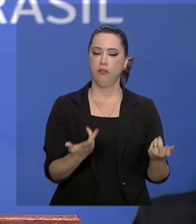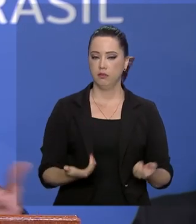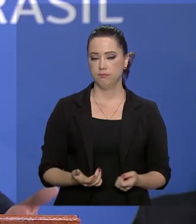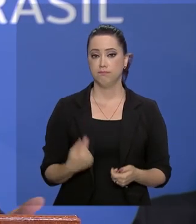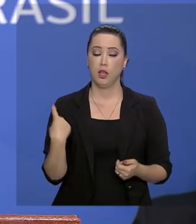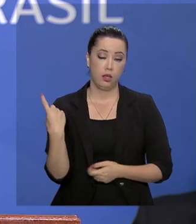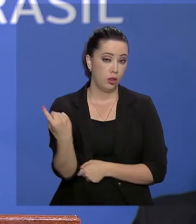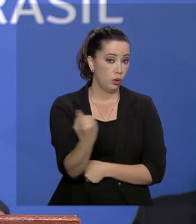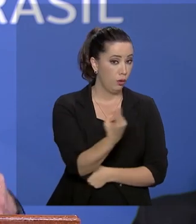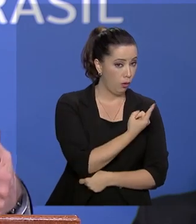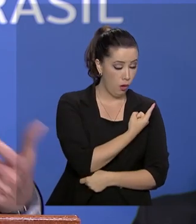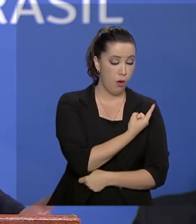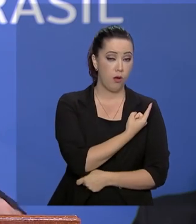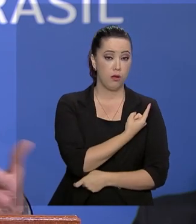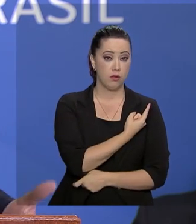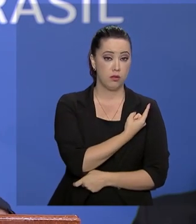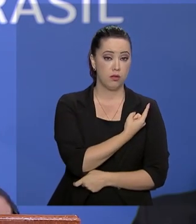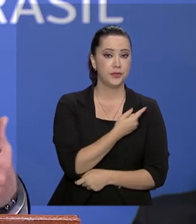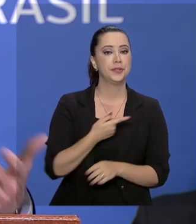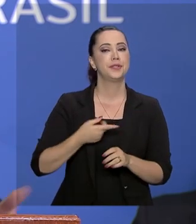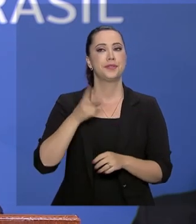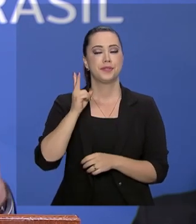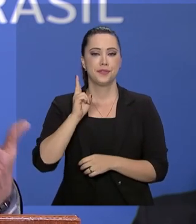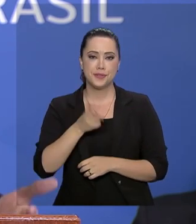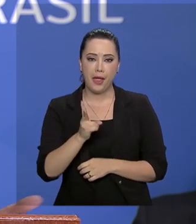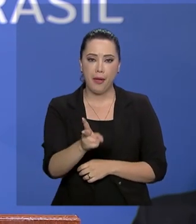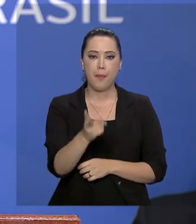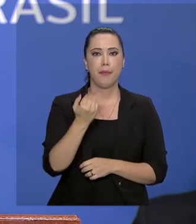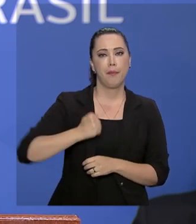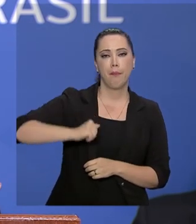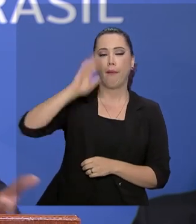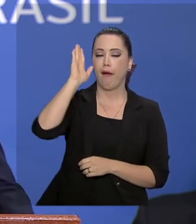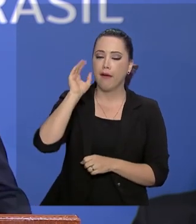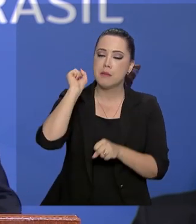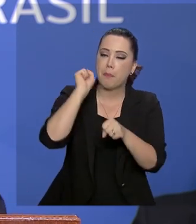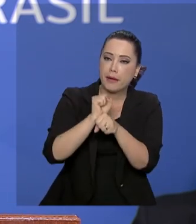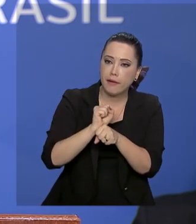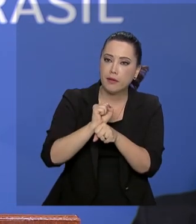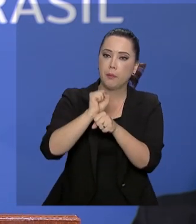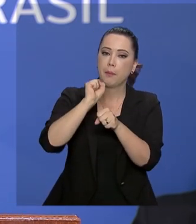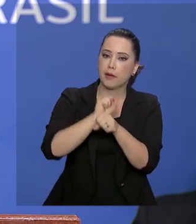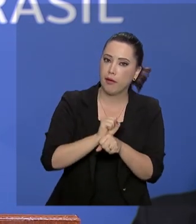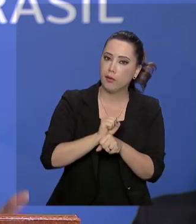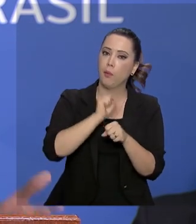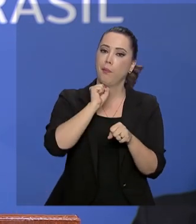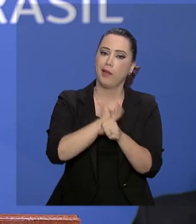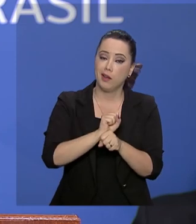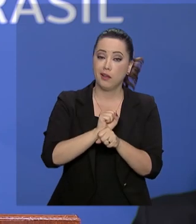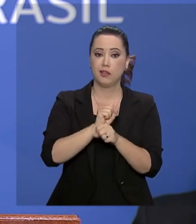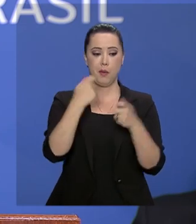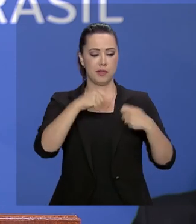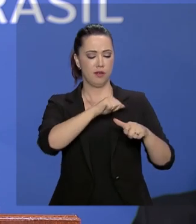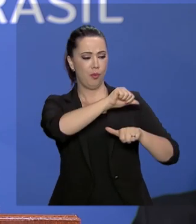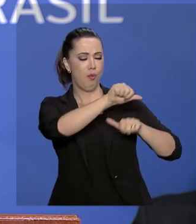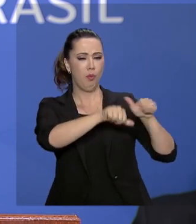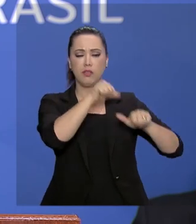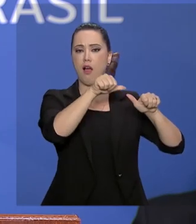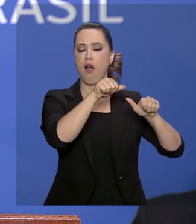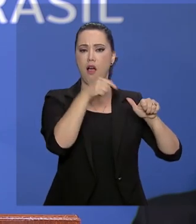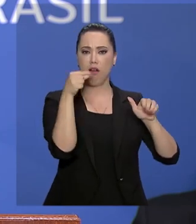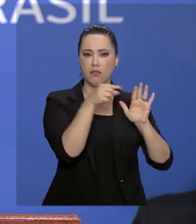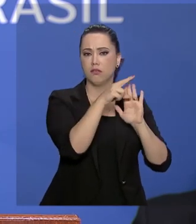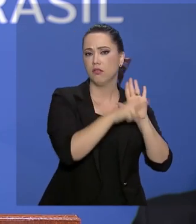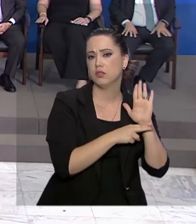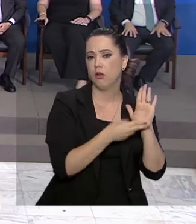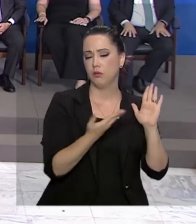E nós estávamos, sim, cada vez mais engessados e paralisados. E tínhamos que mudar isso